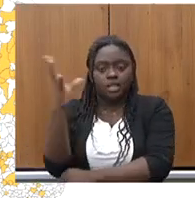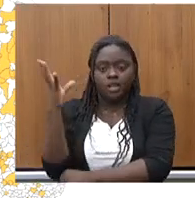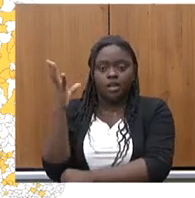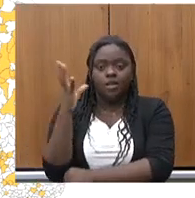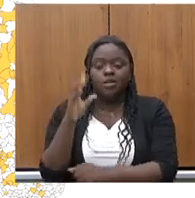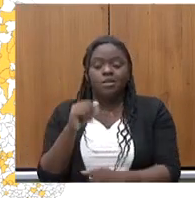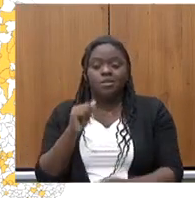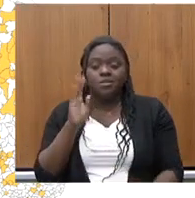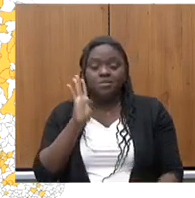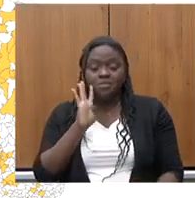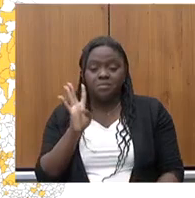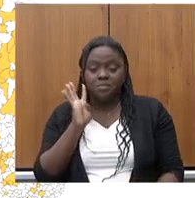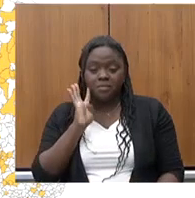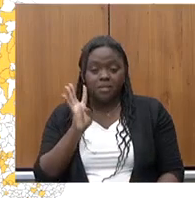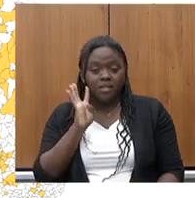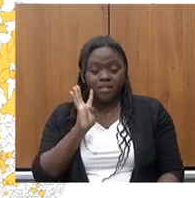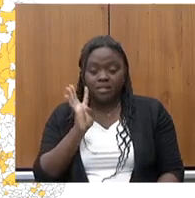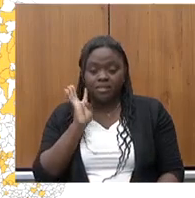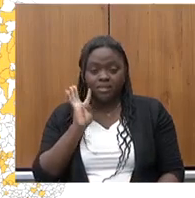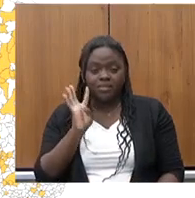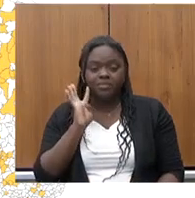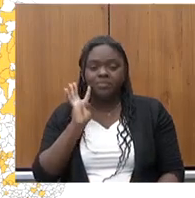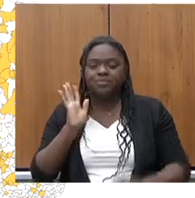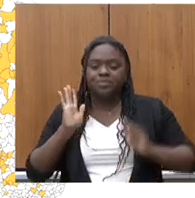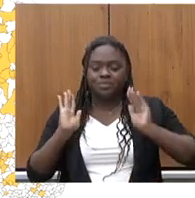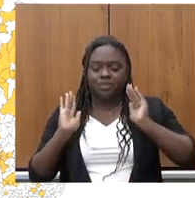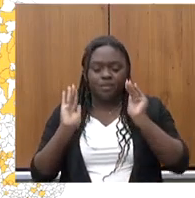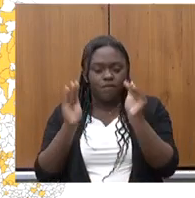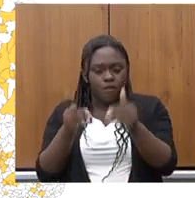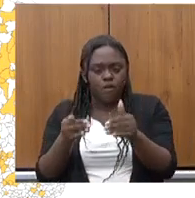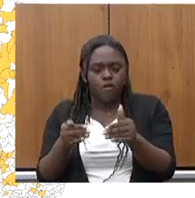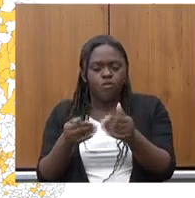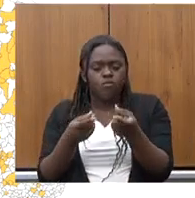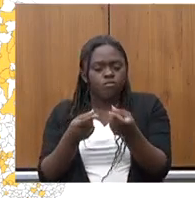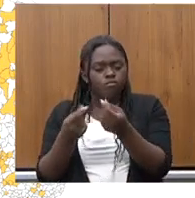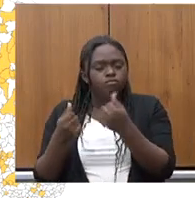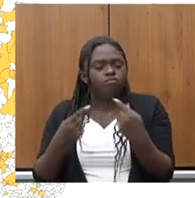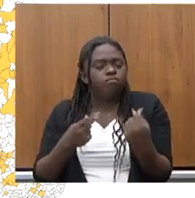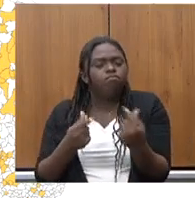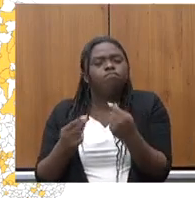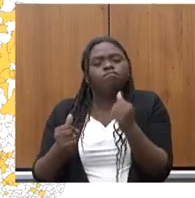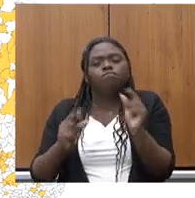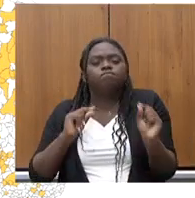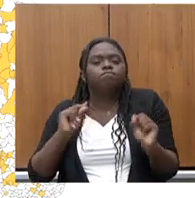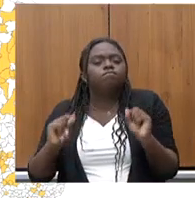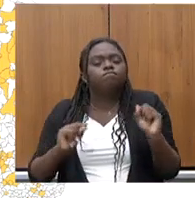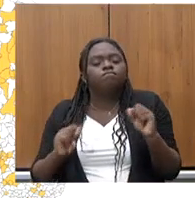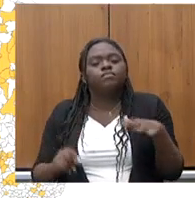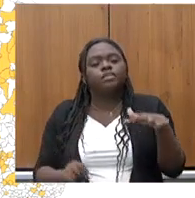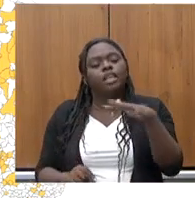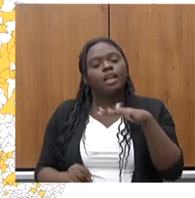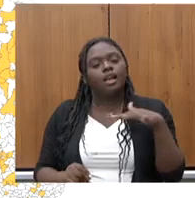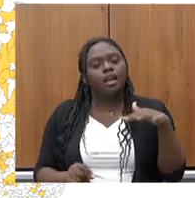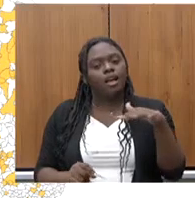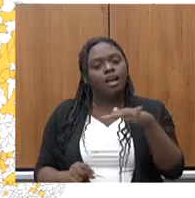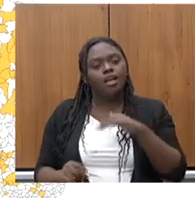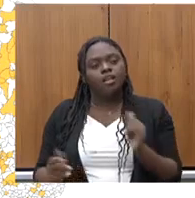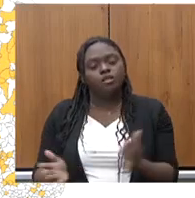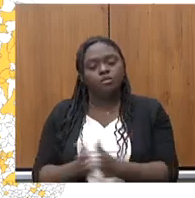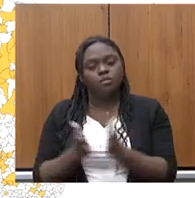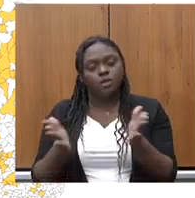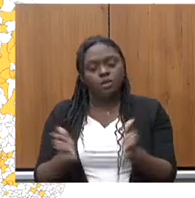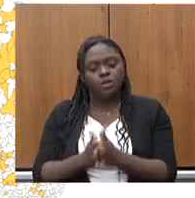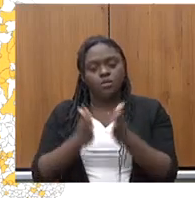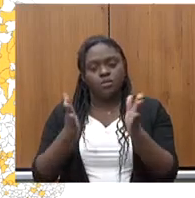bacana, que o grande foco desses investimentos tem sido áreas mais pobres